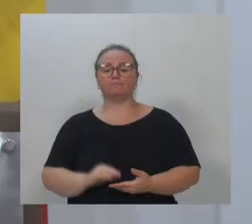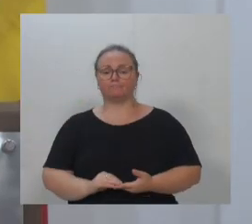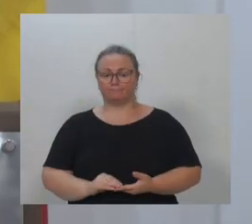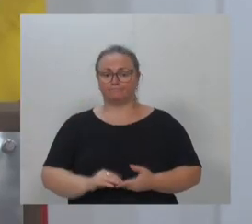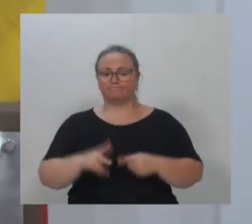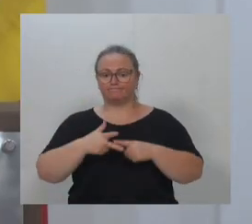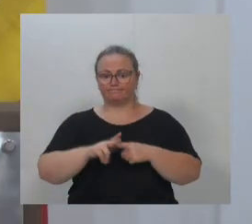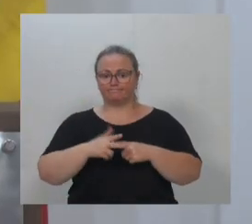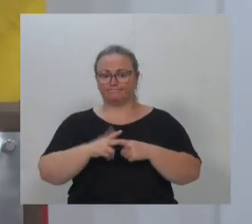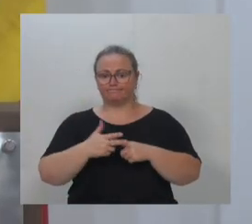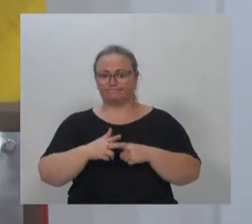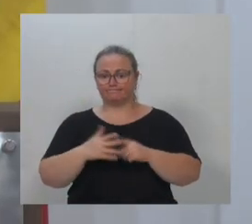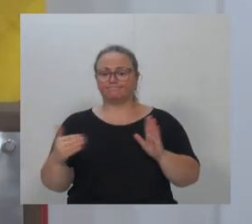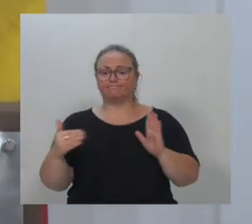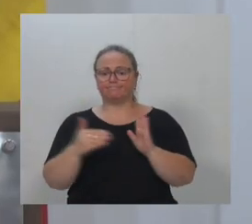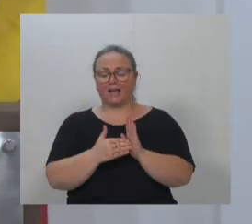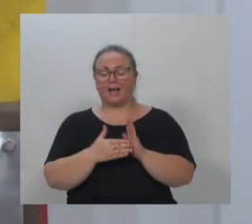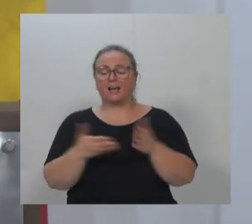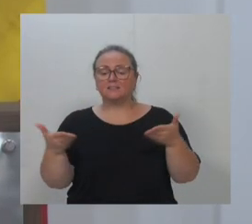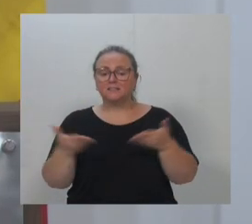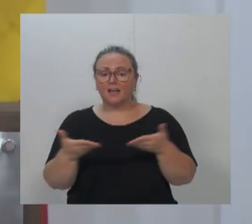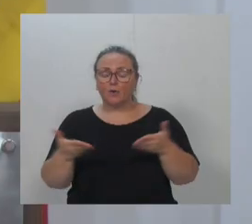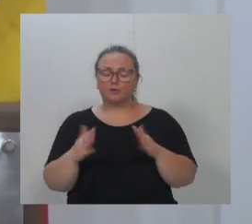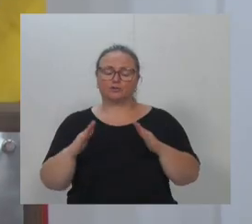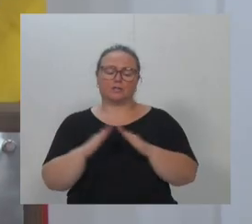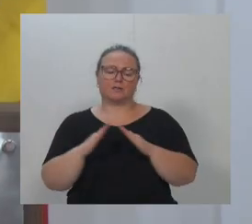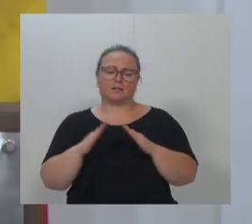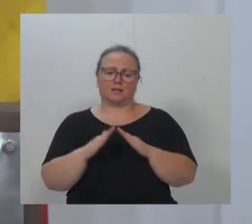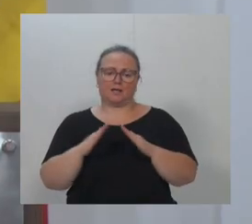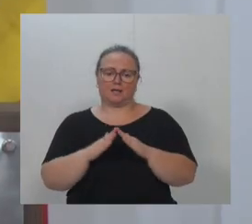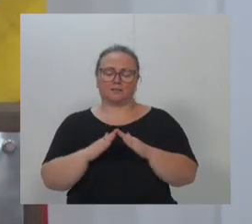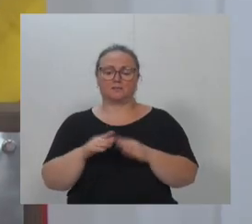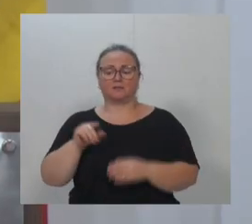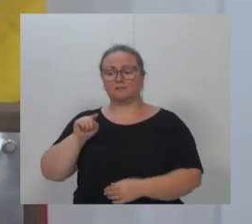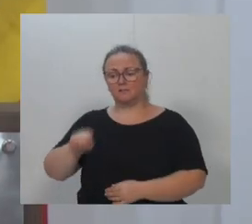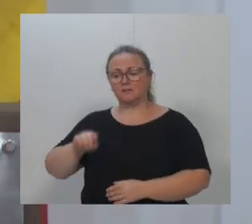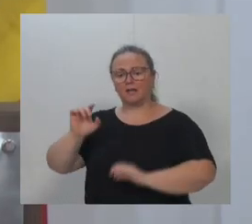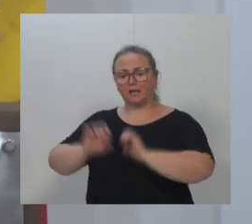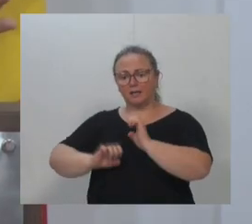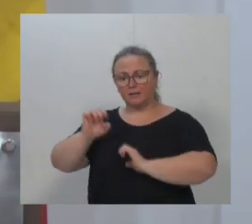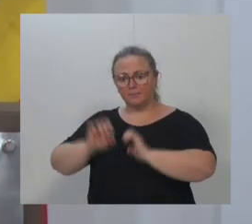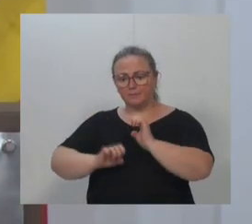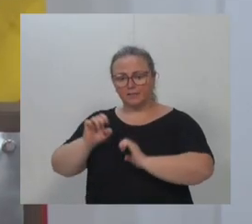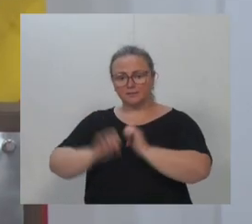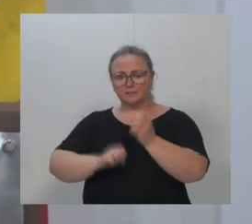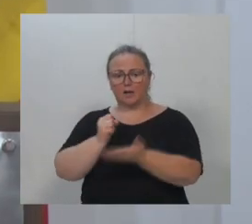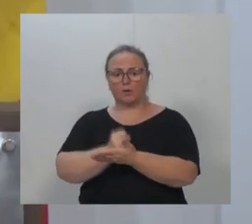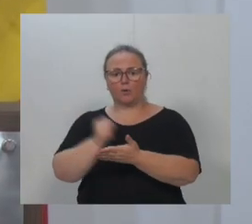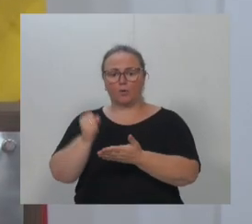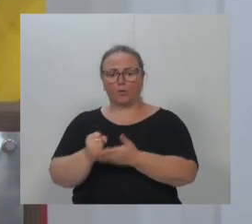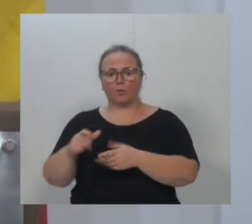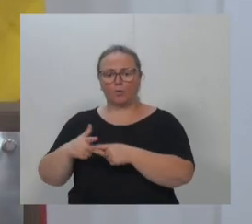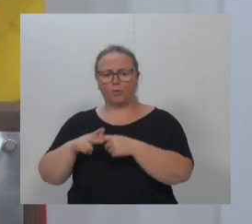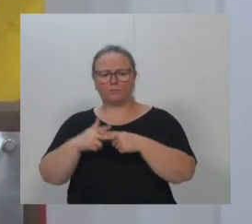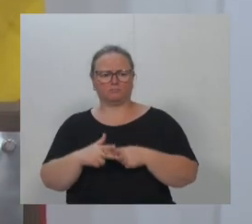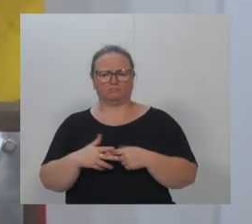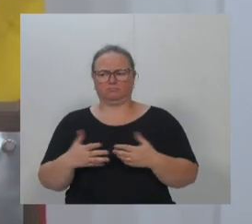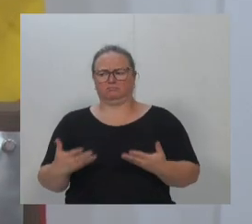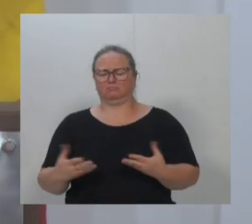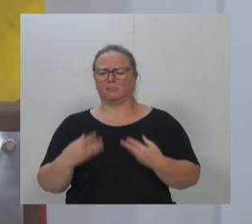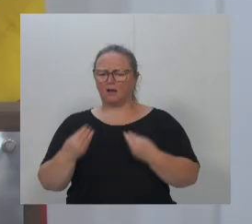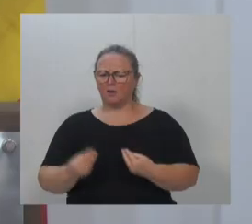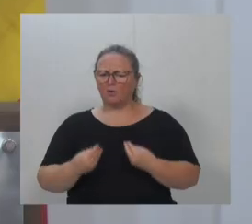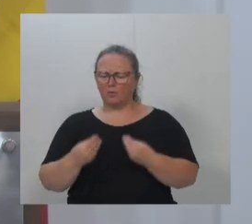casa. E o que me deixa mais triste é que essa empresa já tem um contrato de manutenção. Como é que você vai saber de um